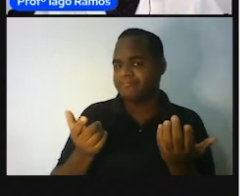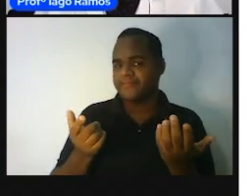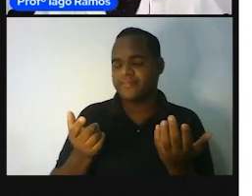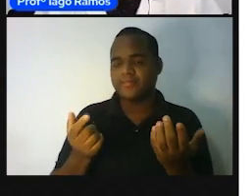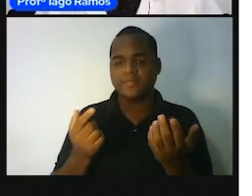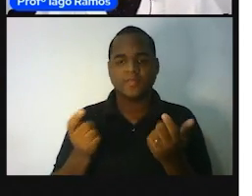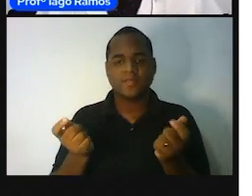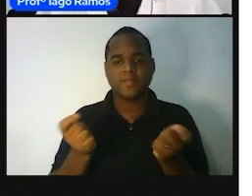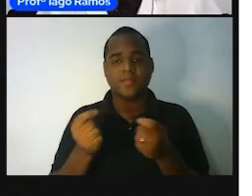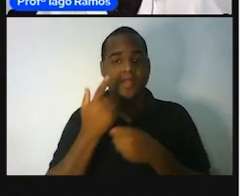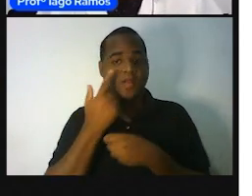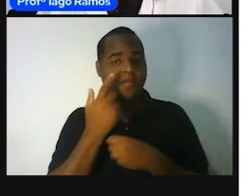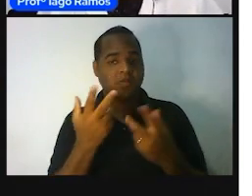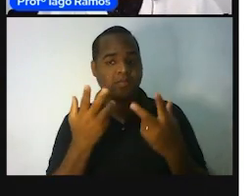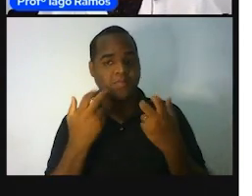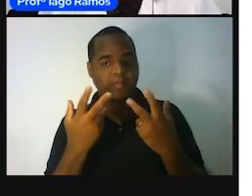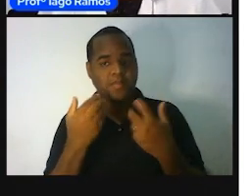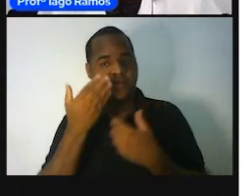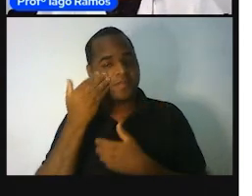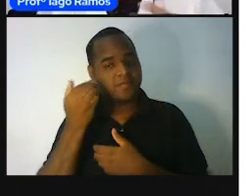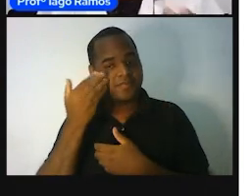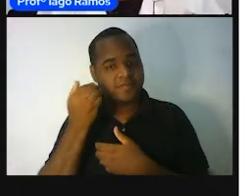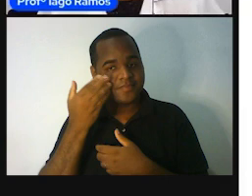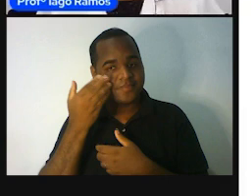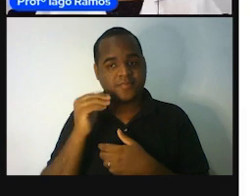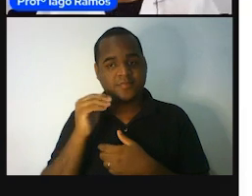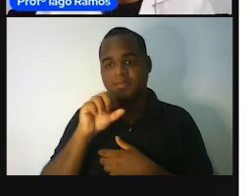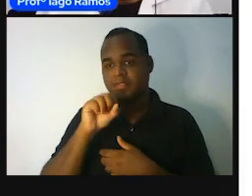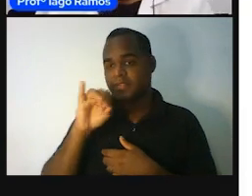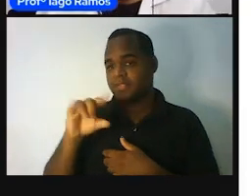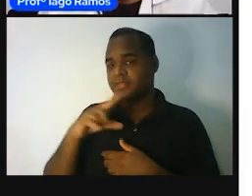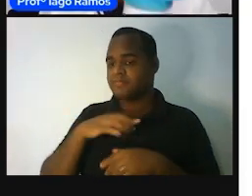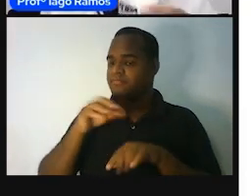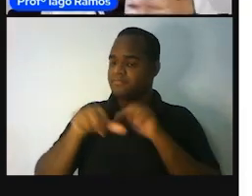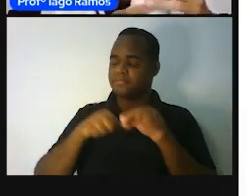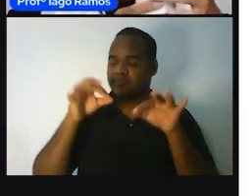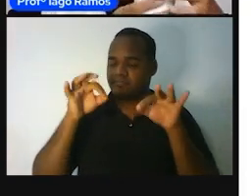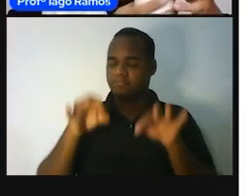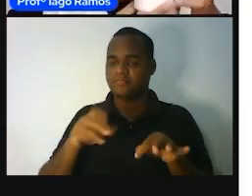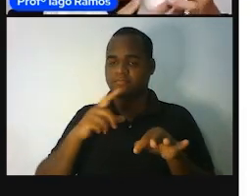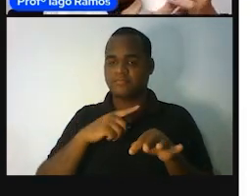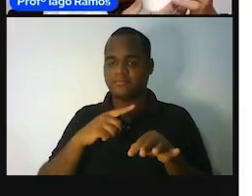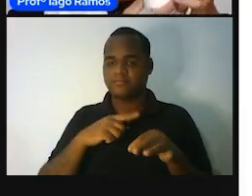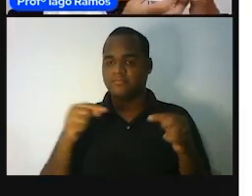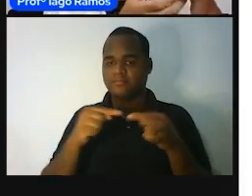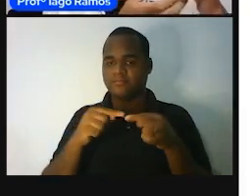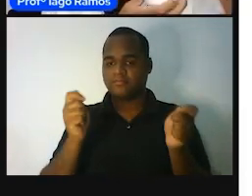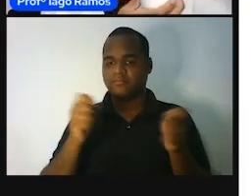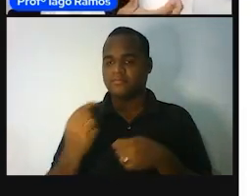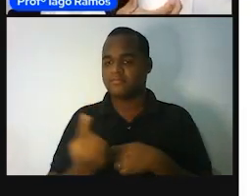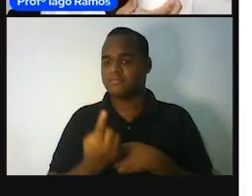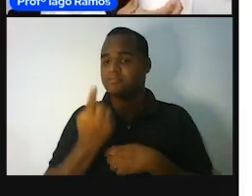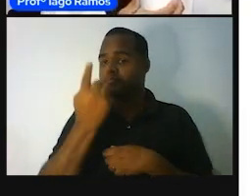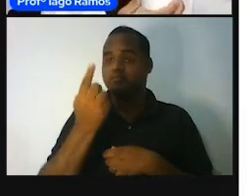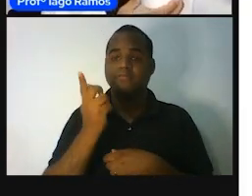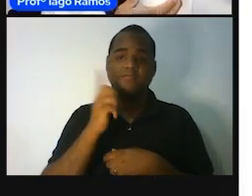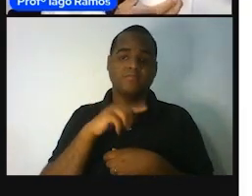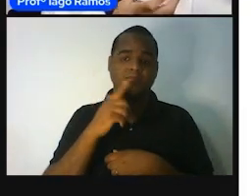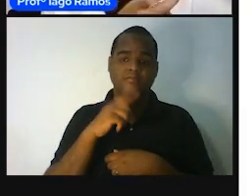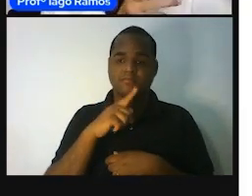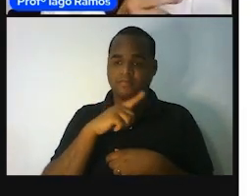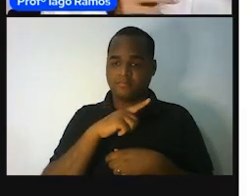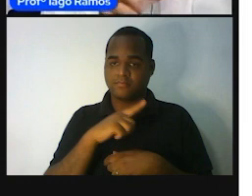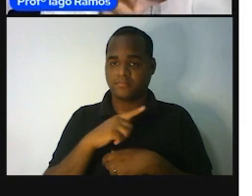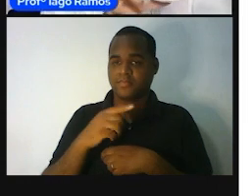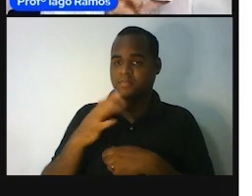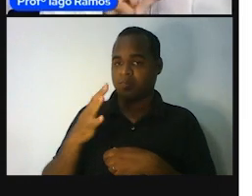eu vou observar qual é a unidade mais adequada. Por exemplo, você vai pedir a altura aqui, é, desse